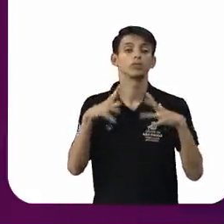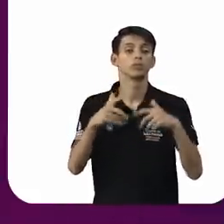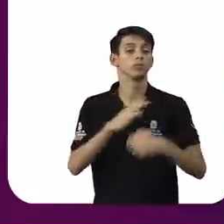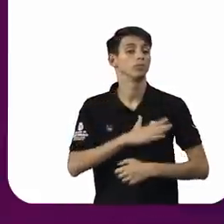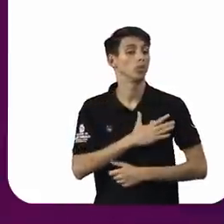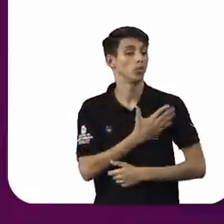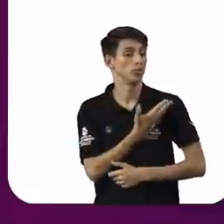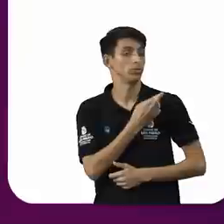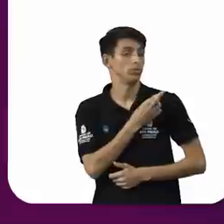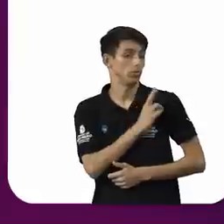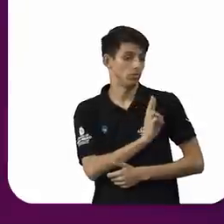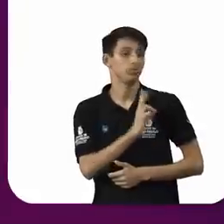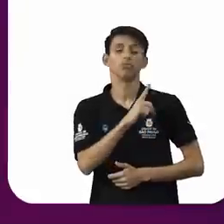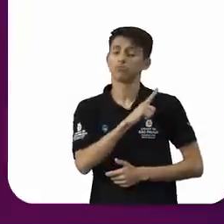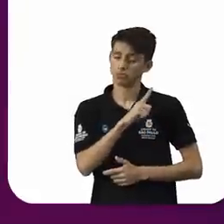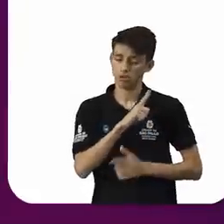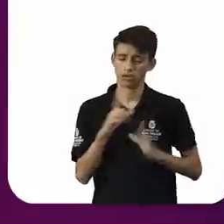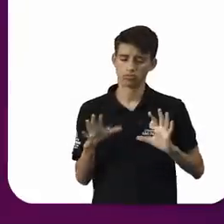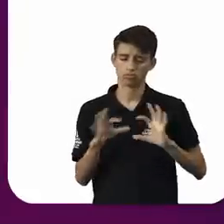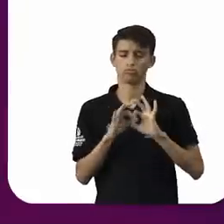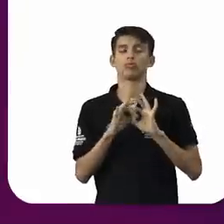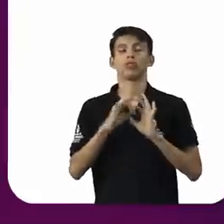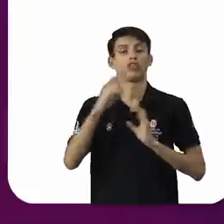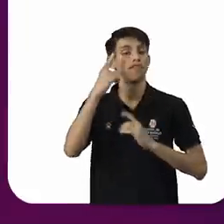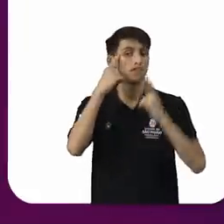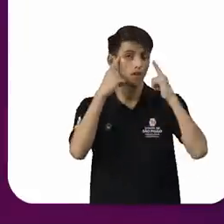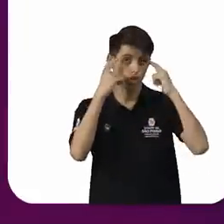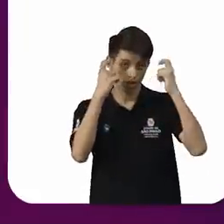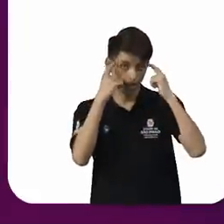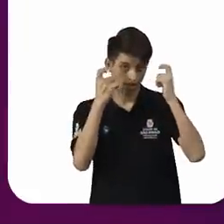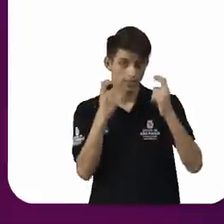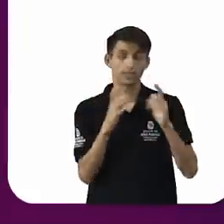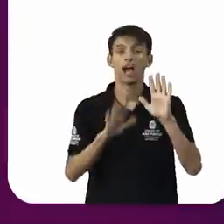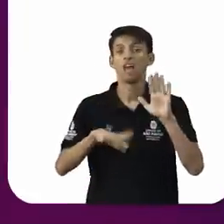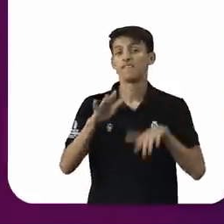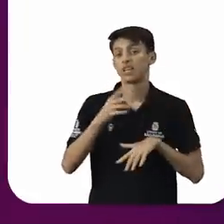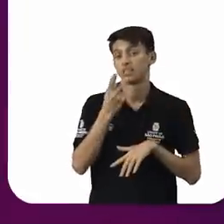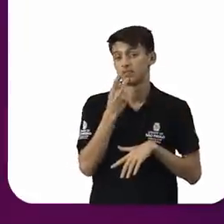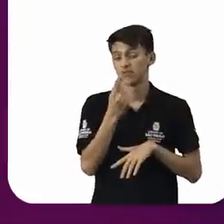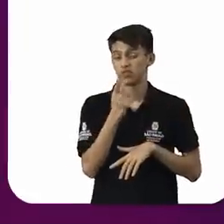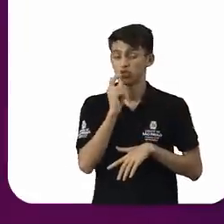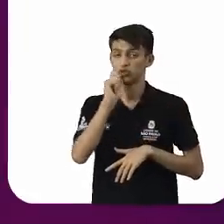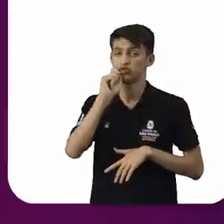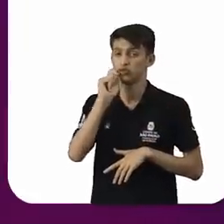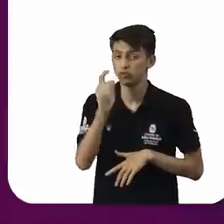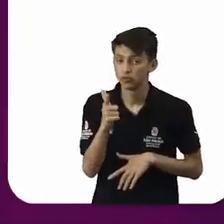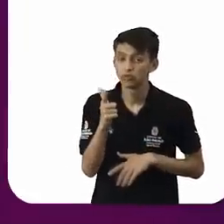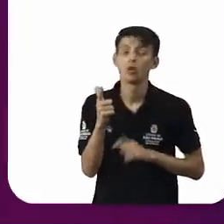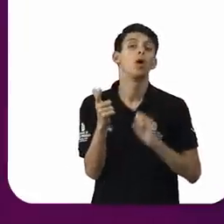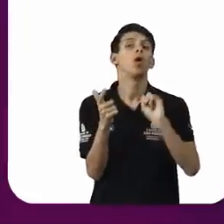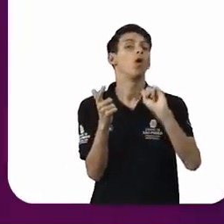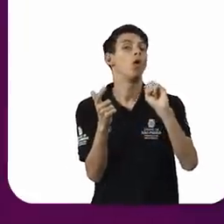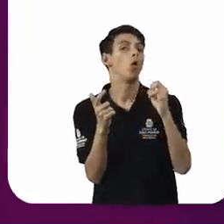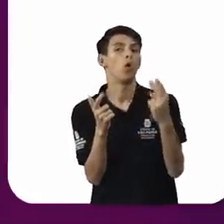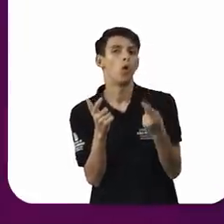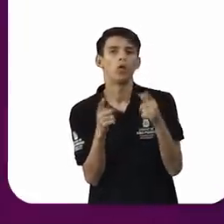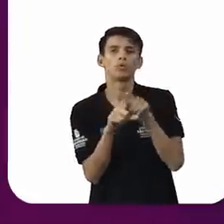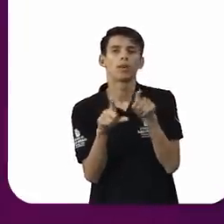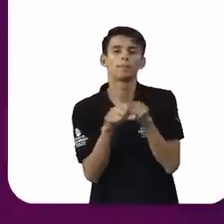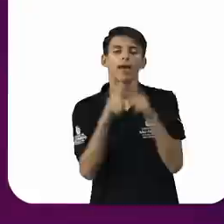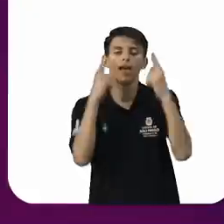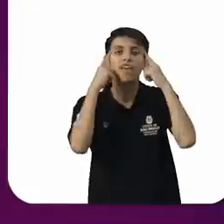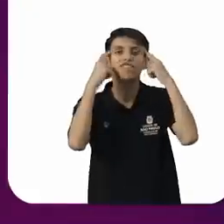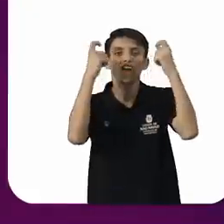tem um componente de violência. violência, a violência verbal, simbólica, por meio da palavra, seja a violência sanguinária,